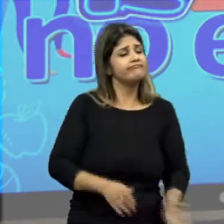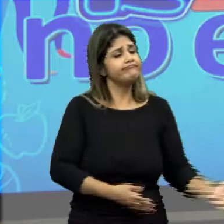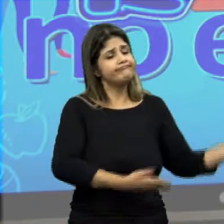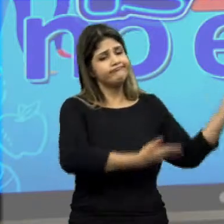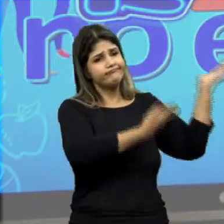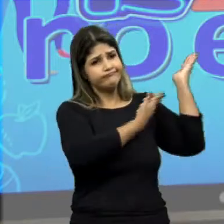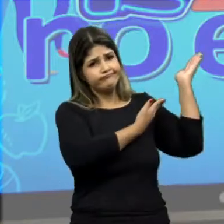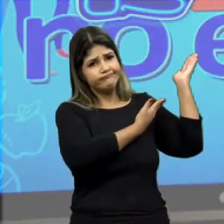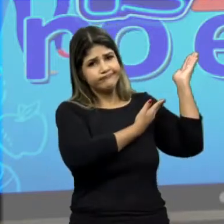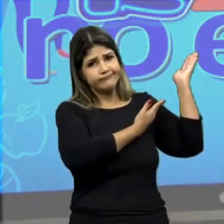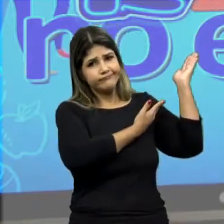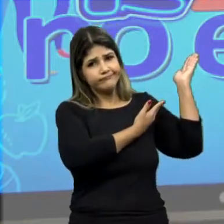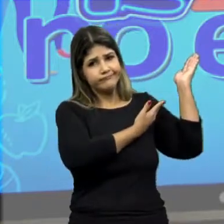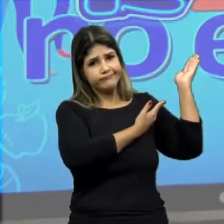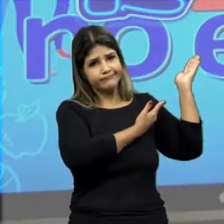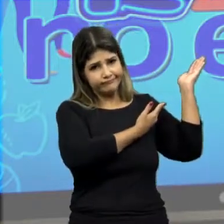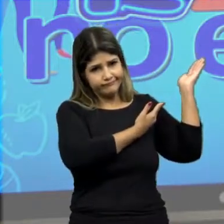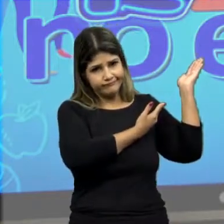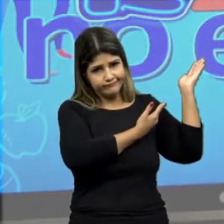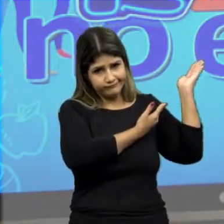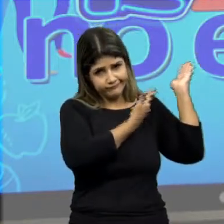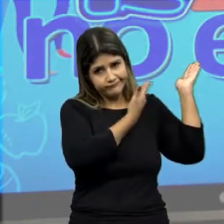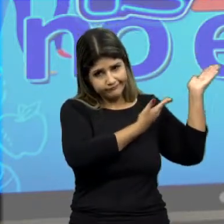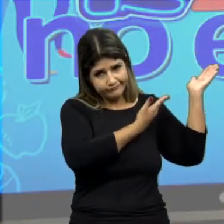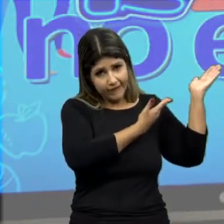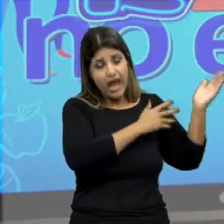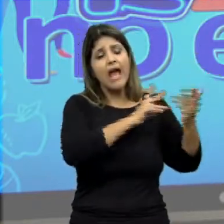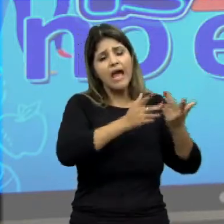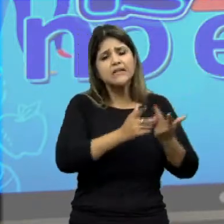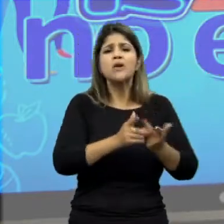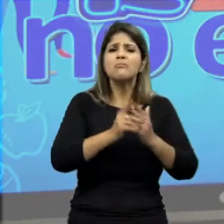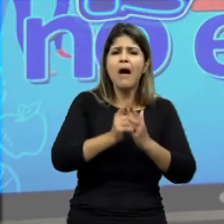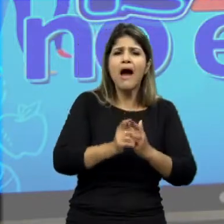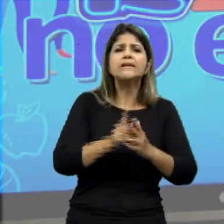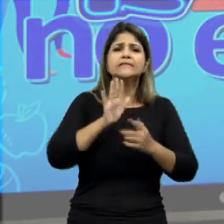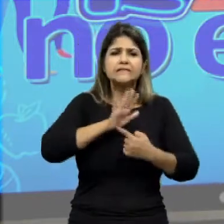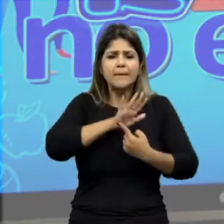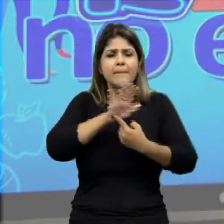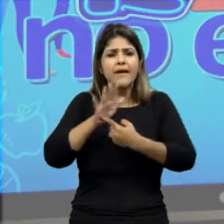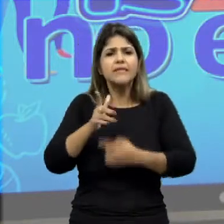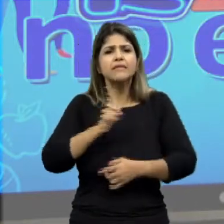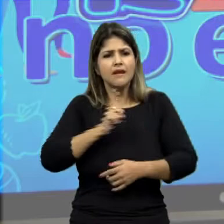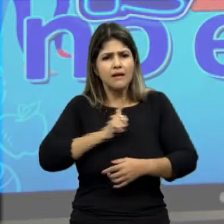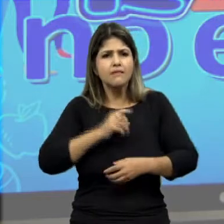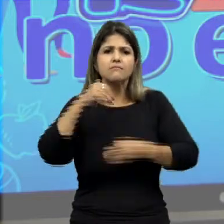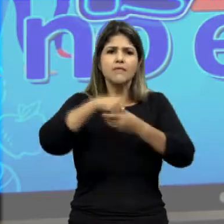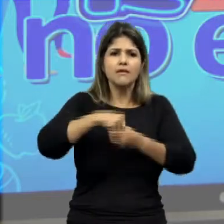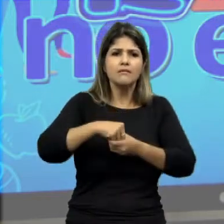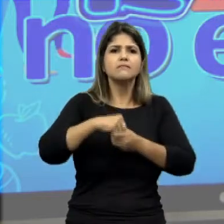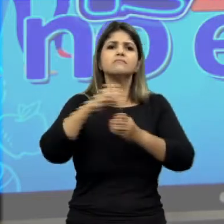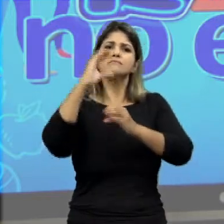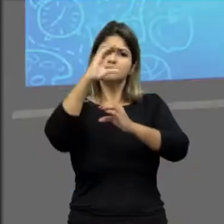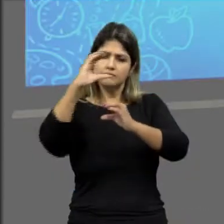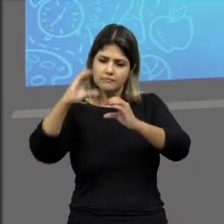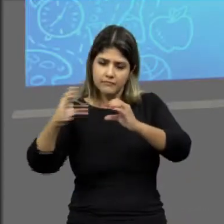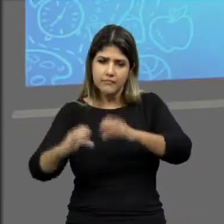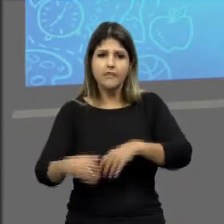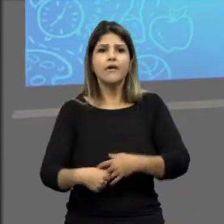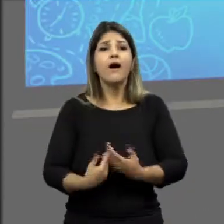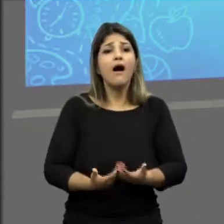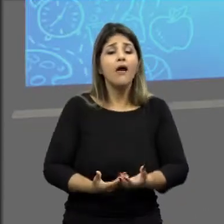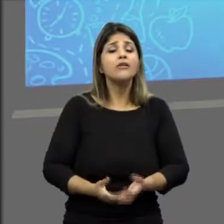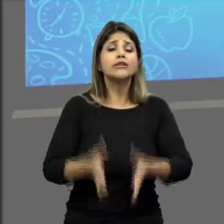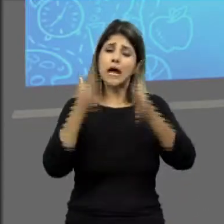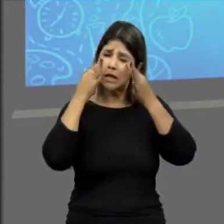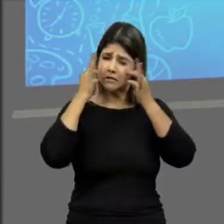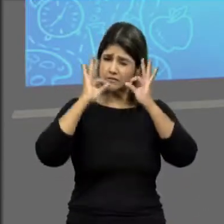nitrogênio, enxofre, fósforo e oxigênio, tá? Esses são os mais comuns que vão aparecer aí nas cadeias carbônicas. Pessoal,